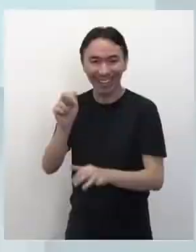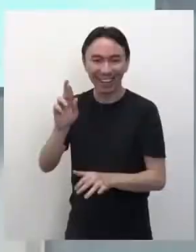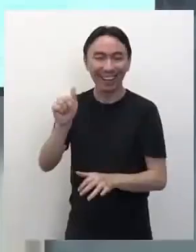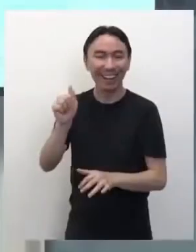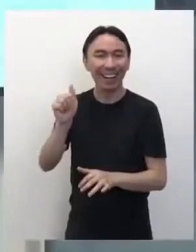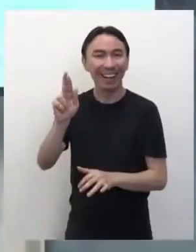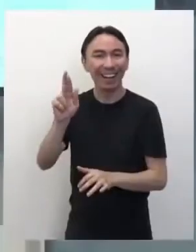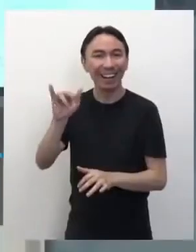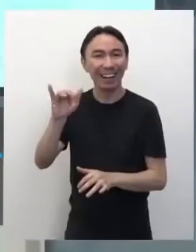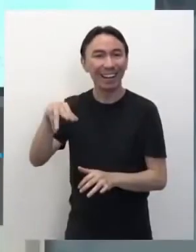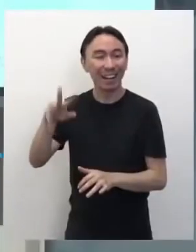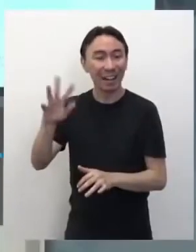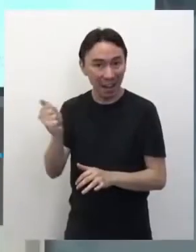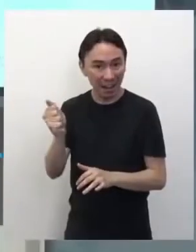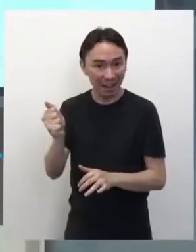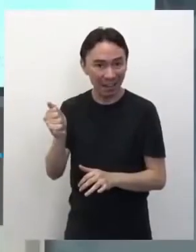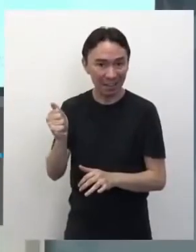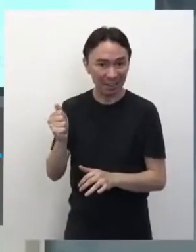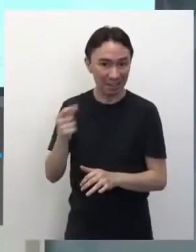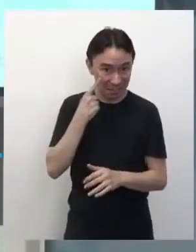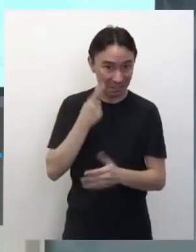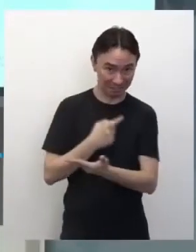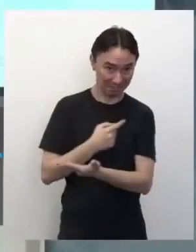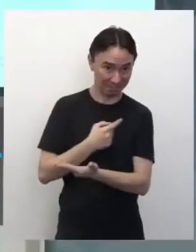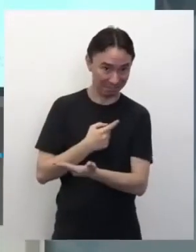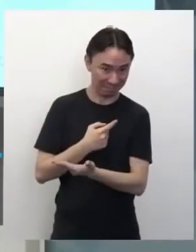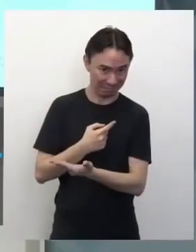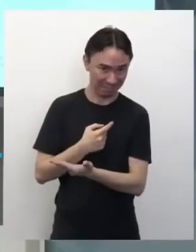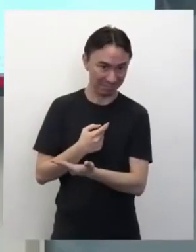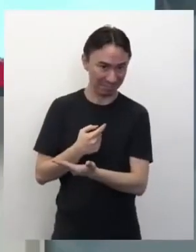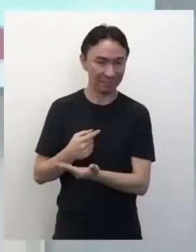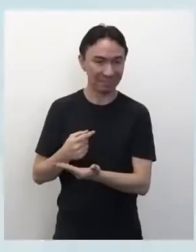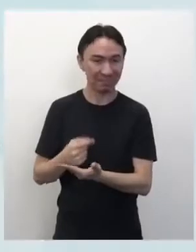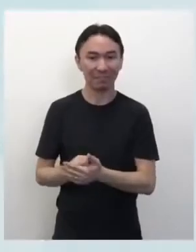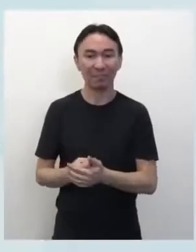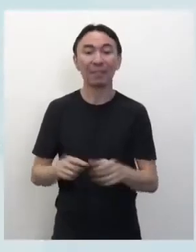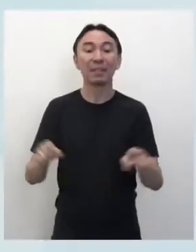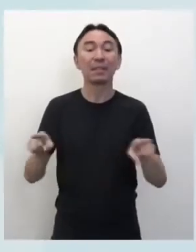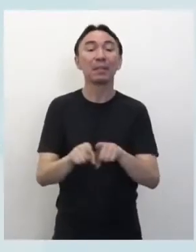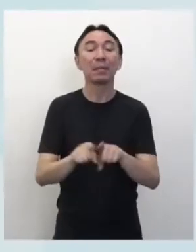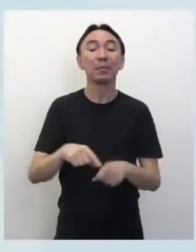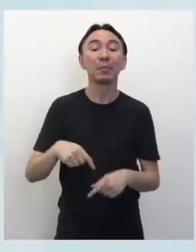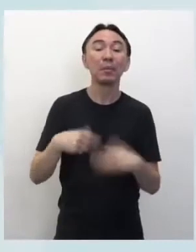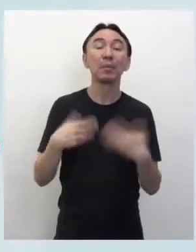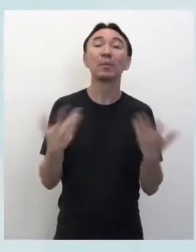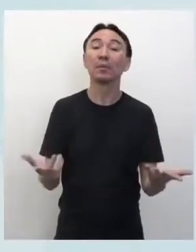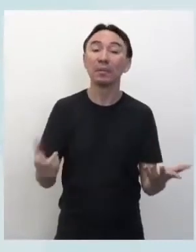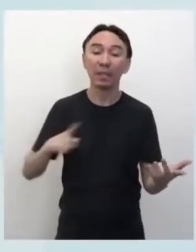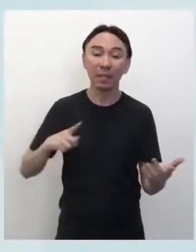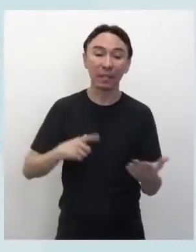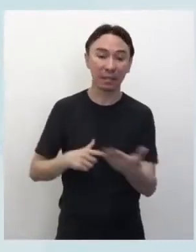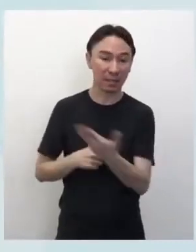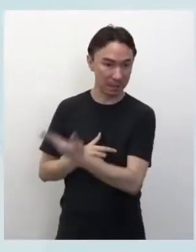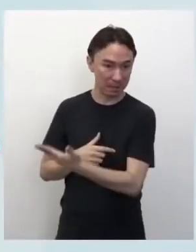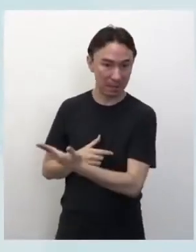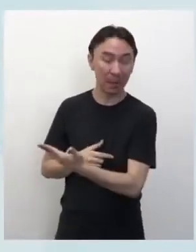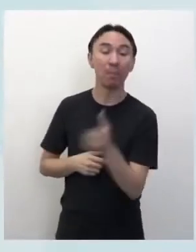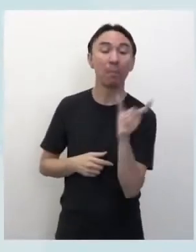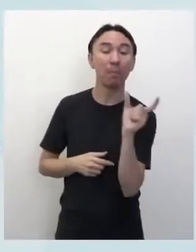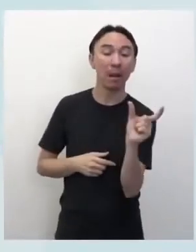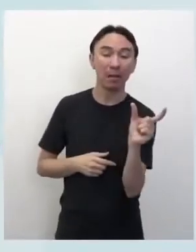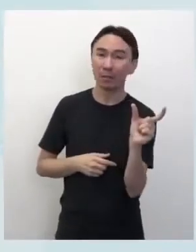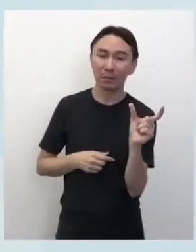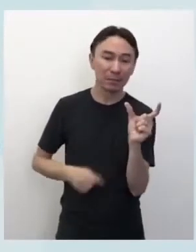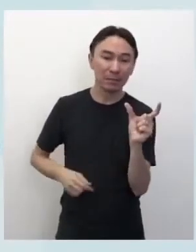utilizado, né, em títulos, tá? Depois temos, superam, né? Ou seja,